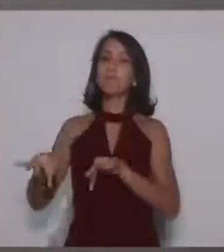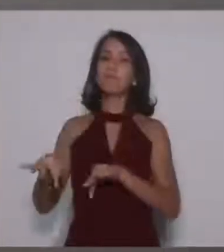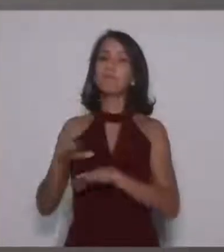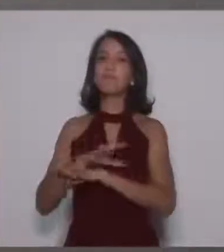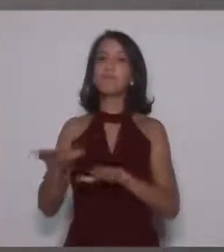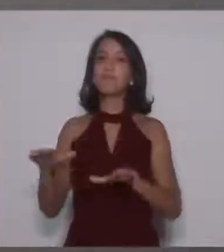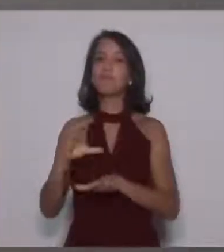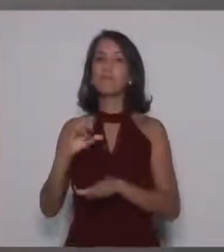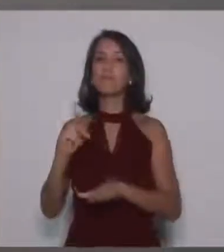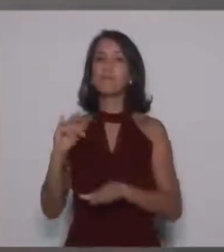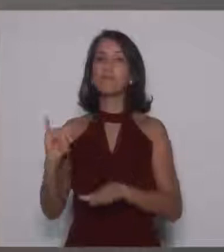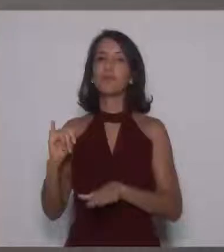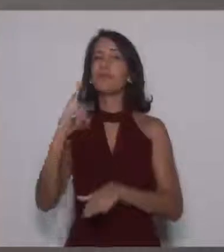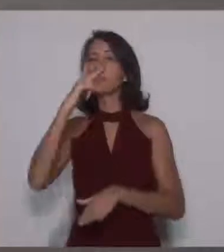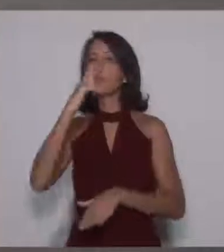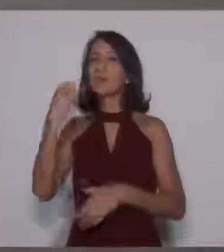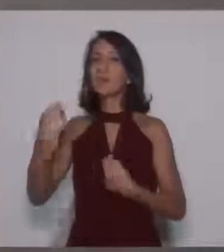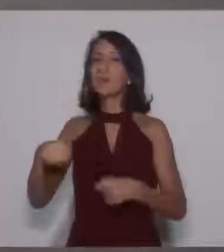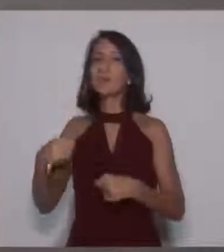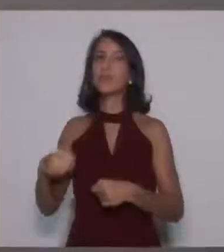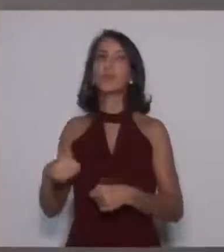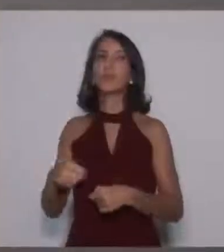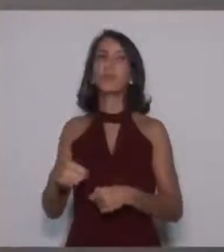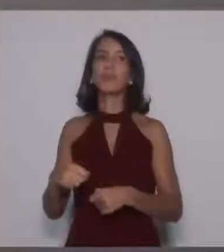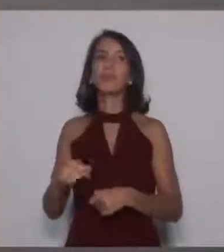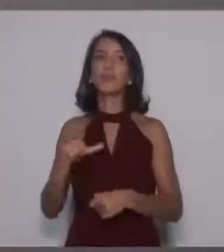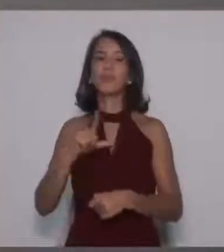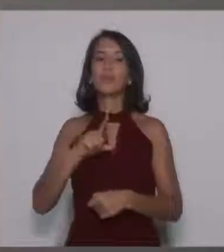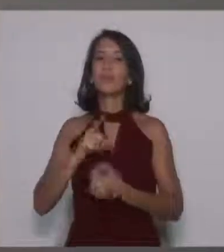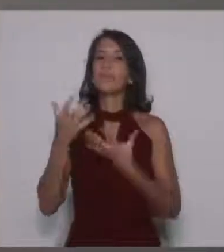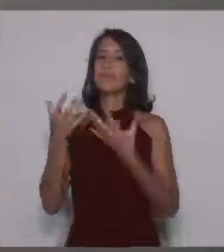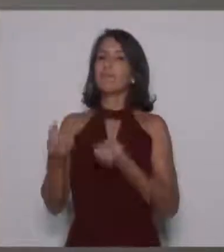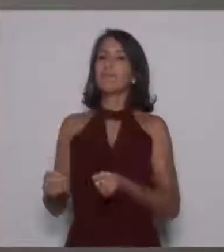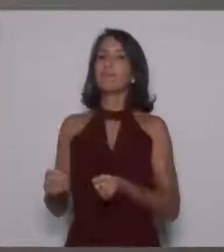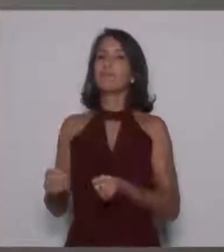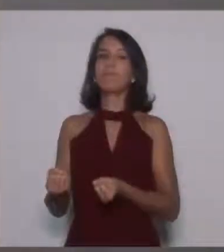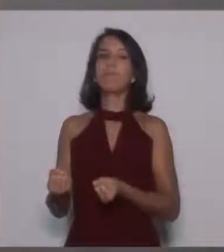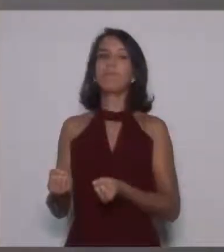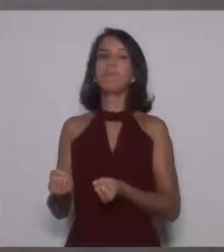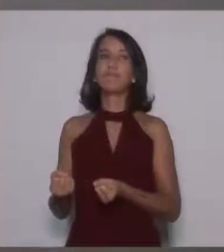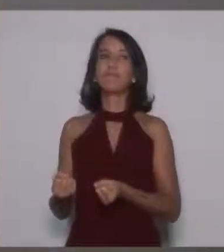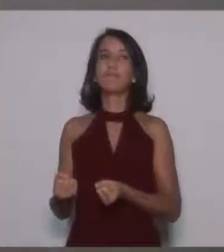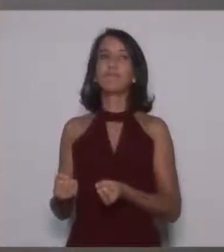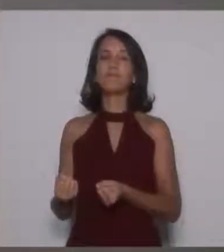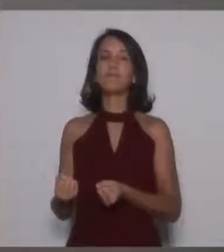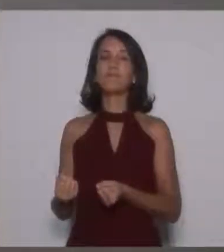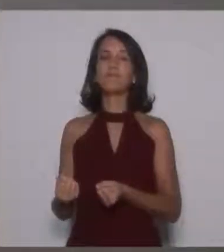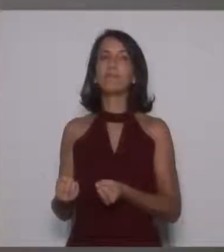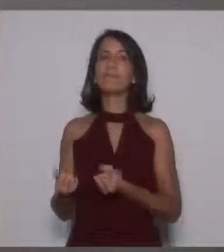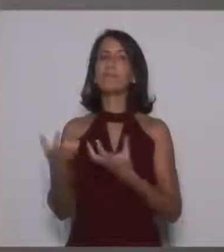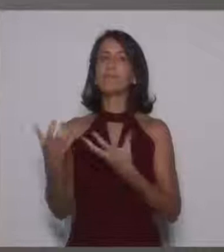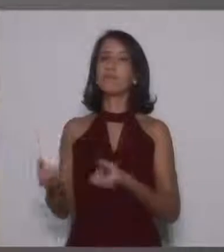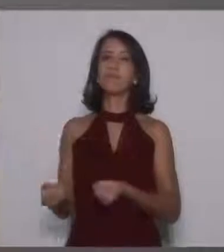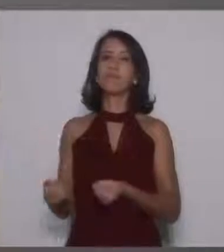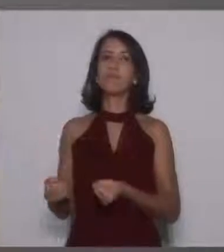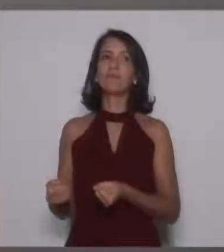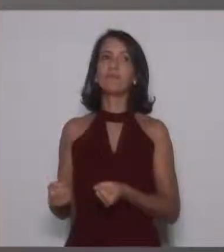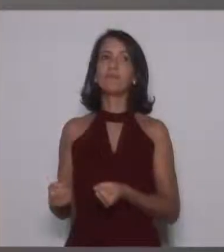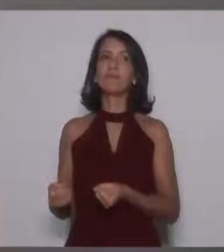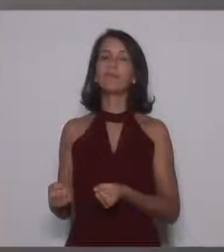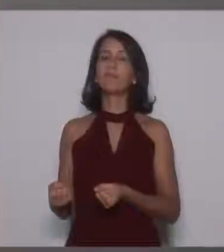CPI. Eu acho que ela já deveria estar tomando conta, já está tomando posse daquela